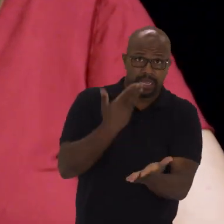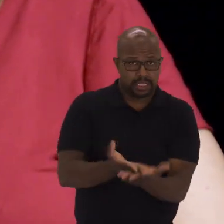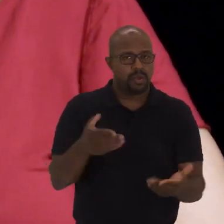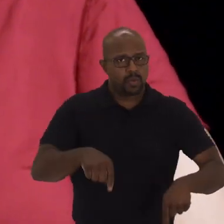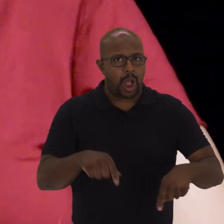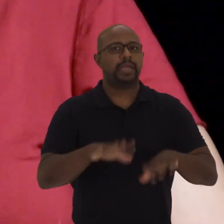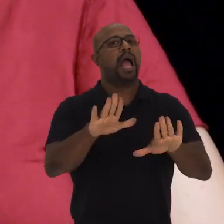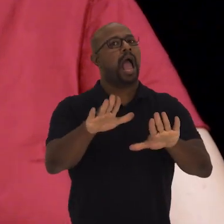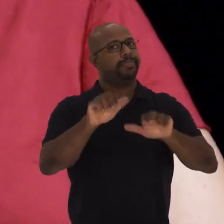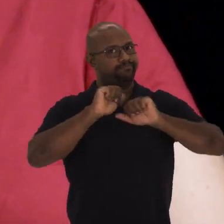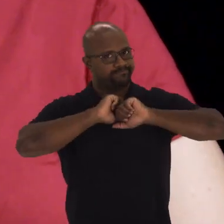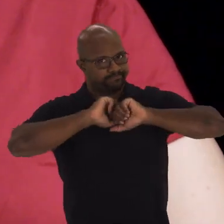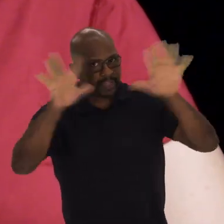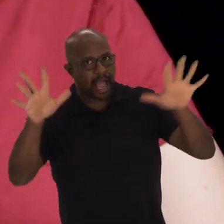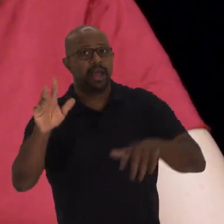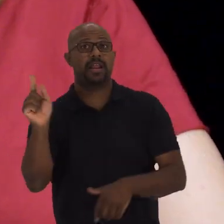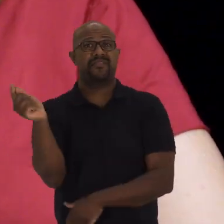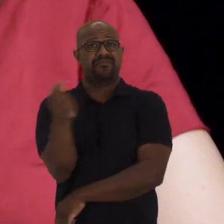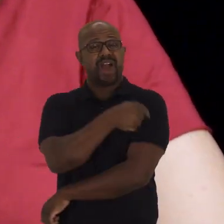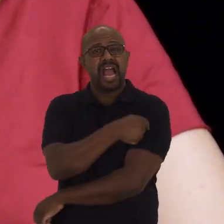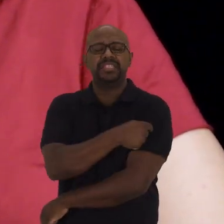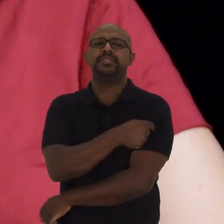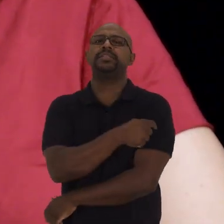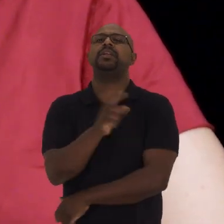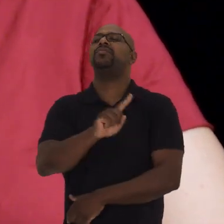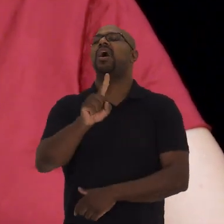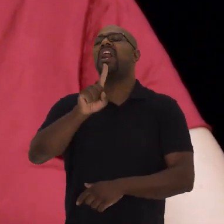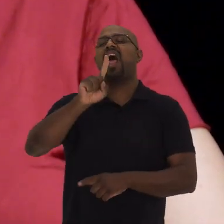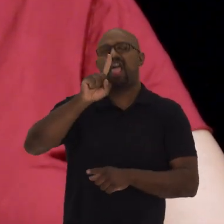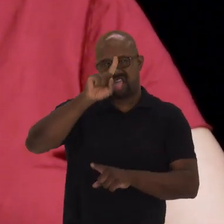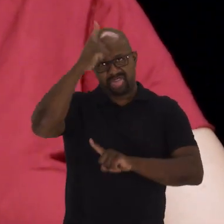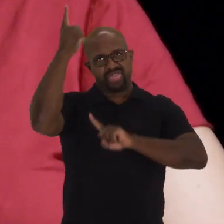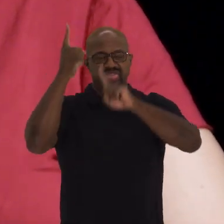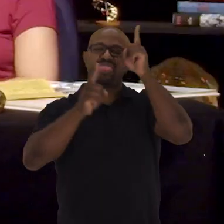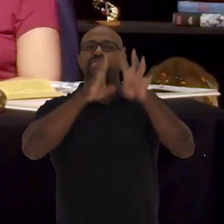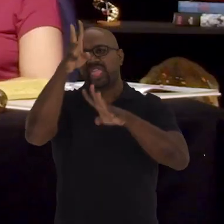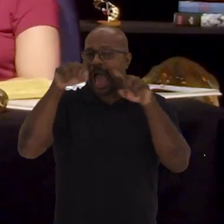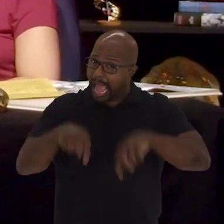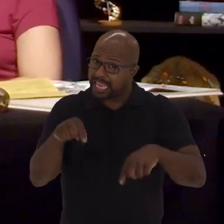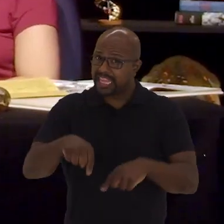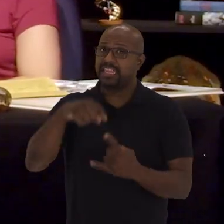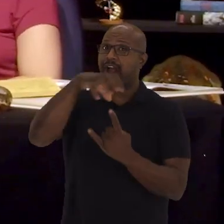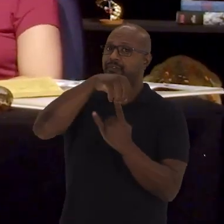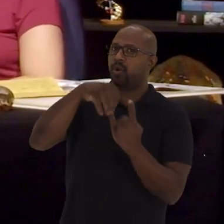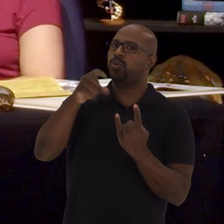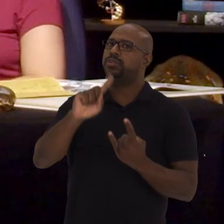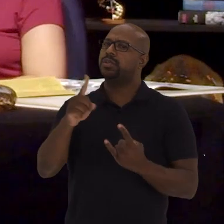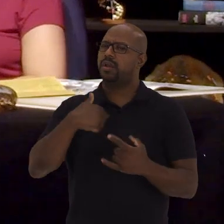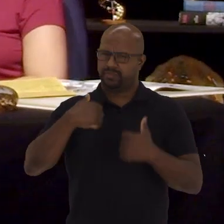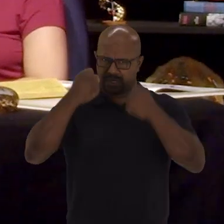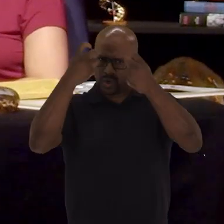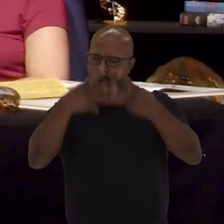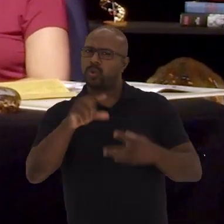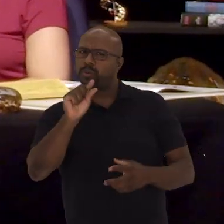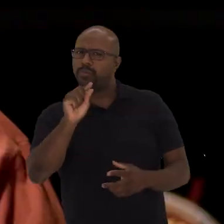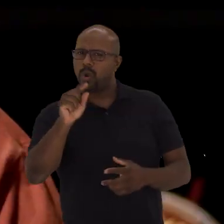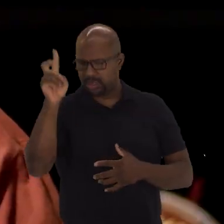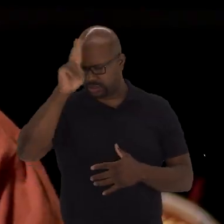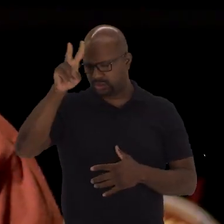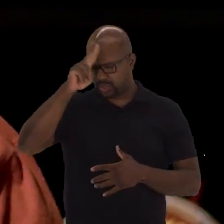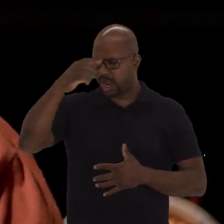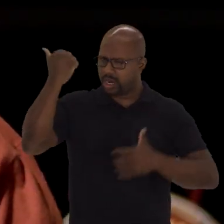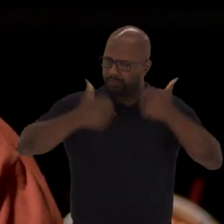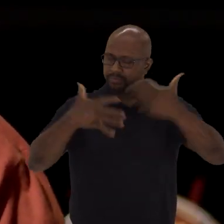deixar claro As vacinas não foram inventadas aqui na Fiocruz Você conta um pouco dessa história para a gente?